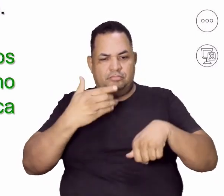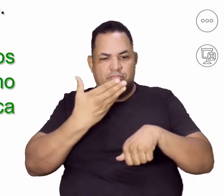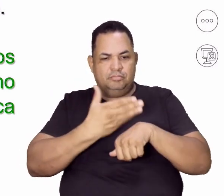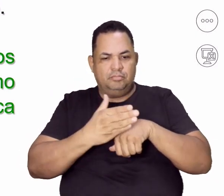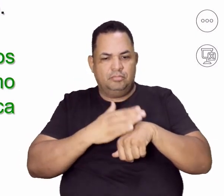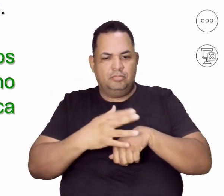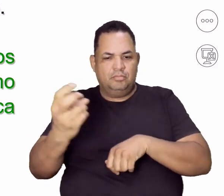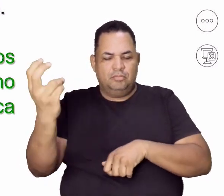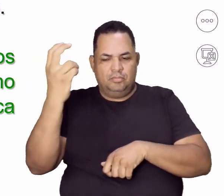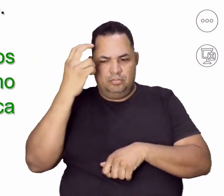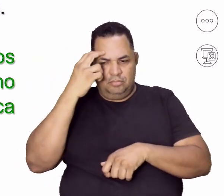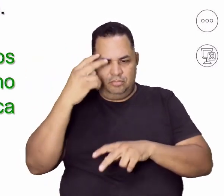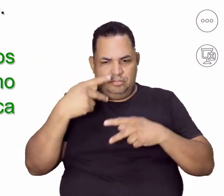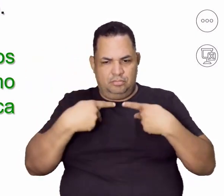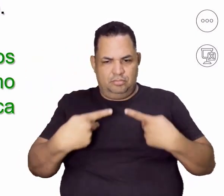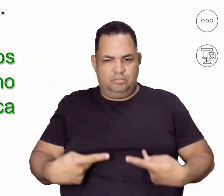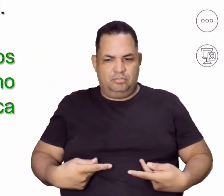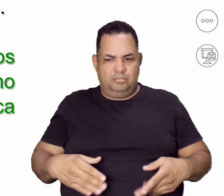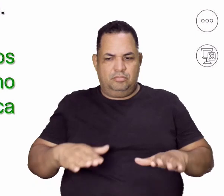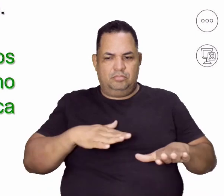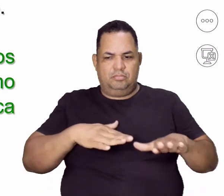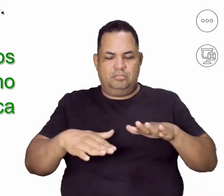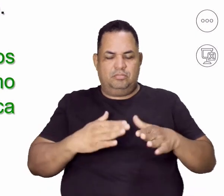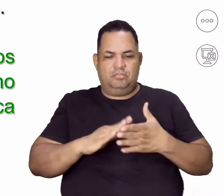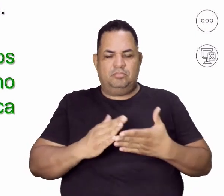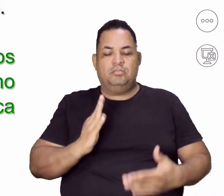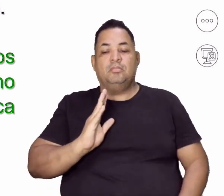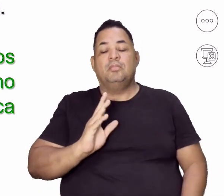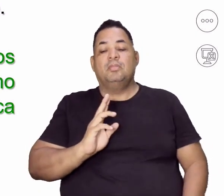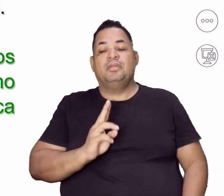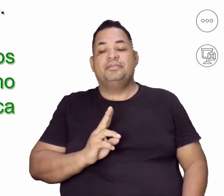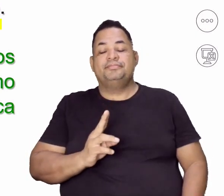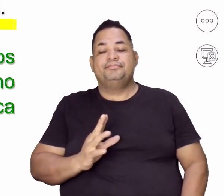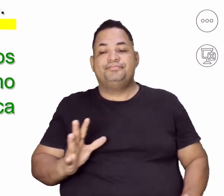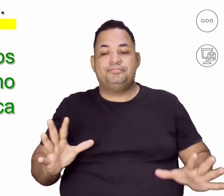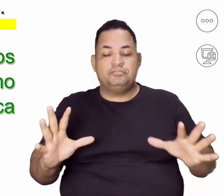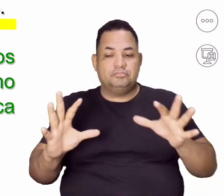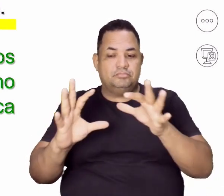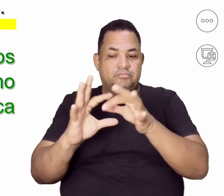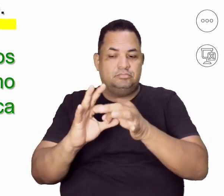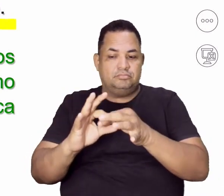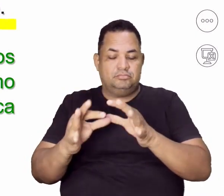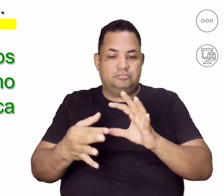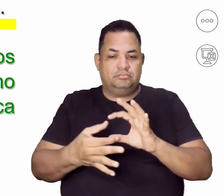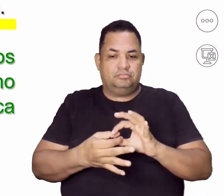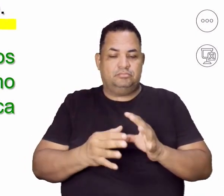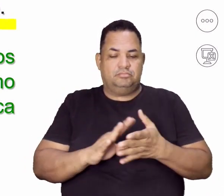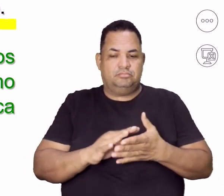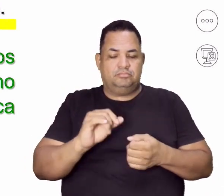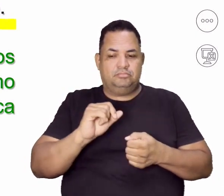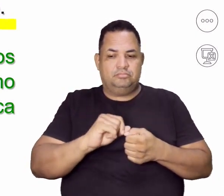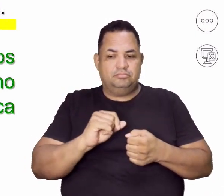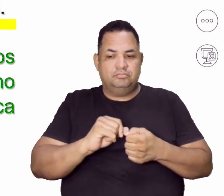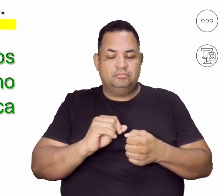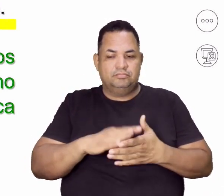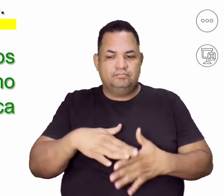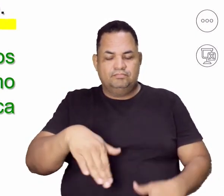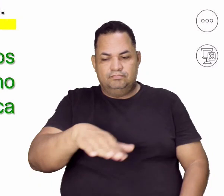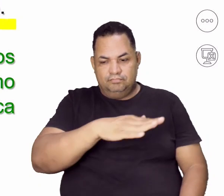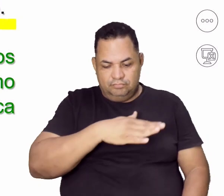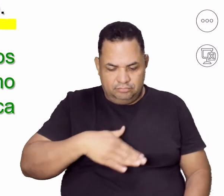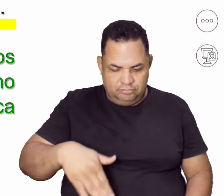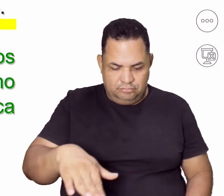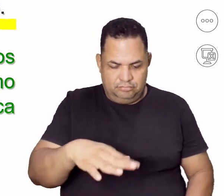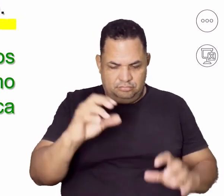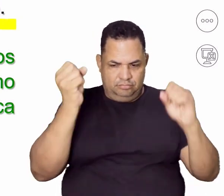práticas da cultura corporal de movimento. A gente está sempre interligando aqui, relacionando aqui a nossa área, a